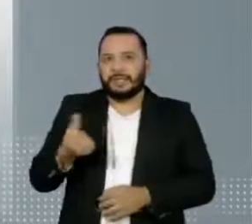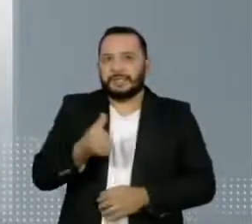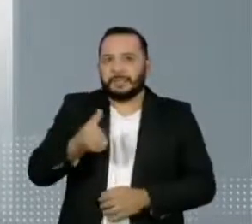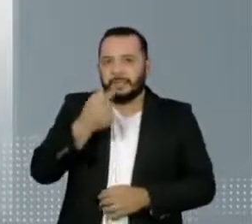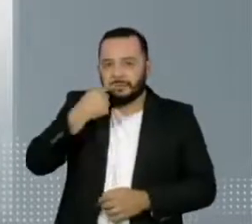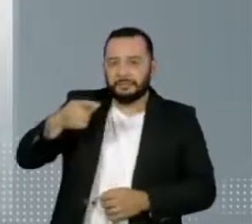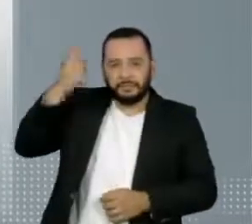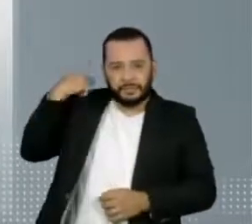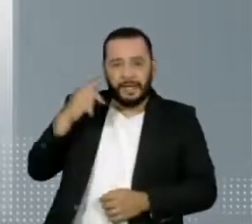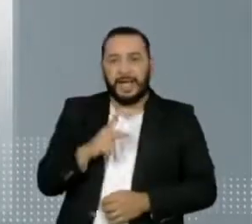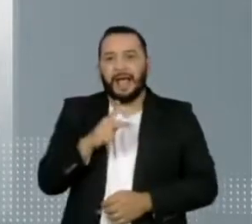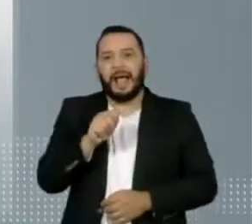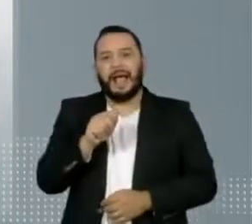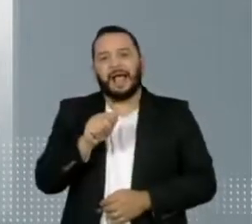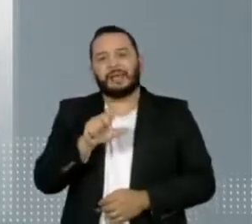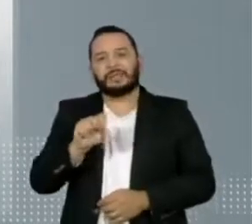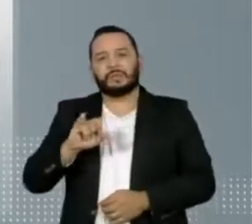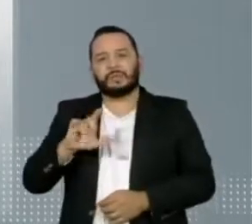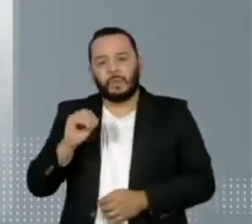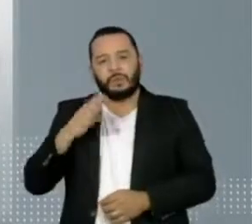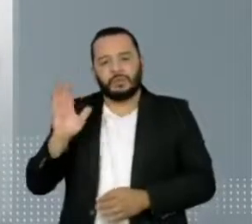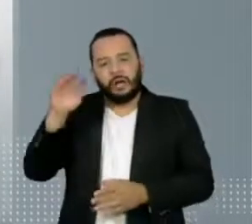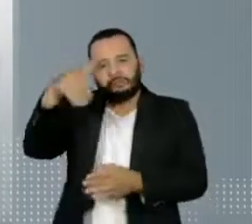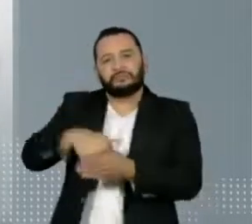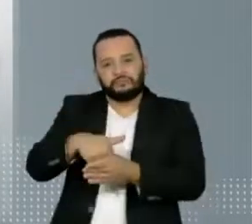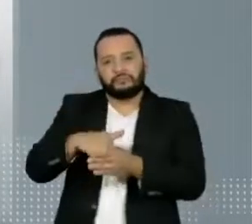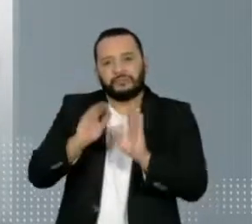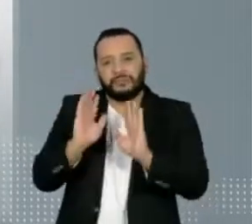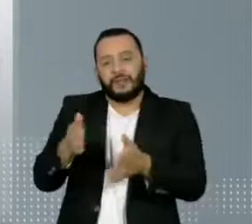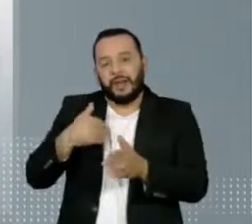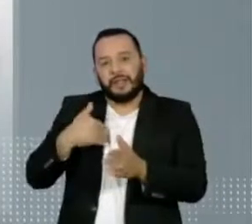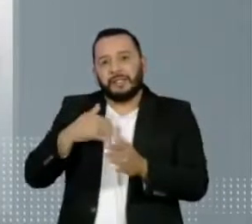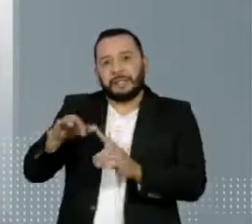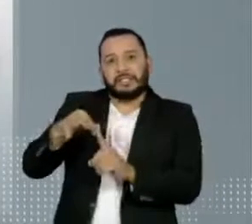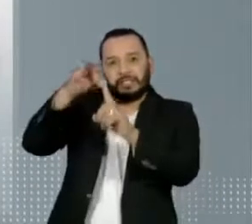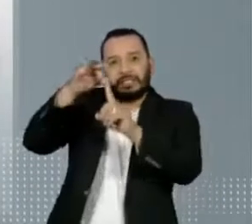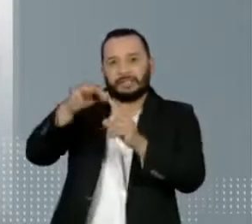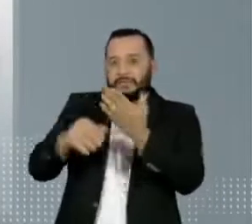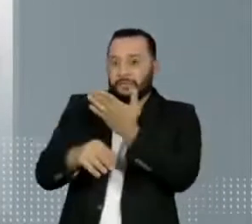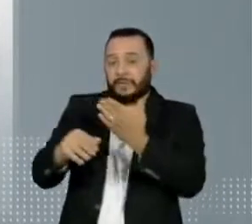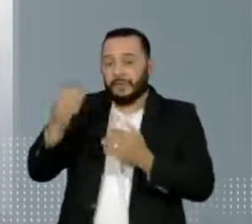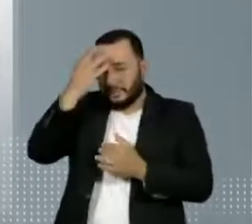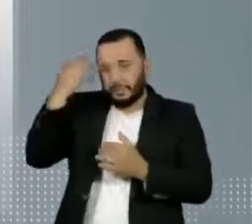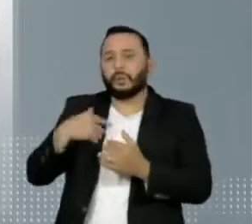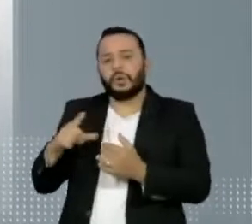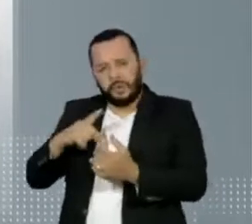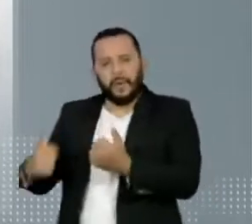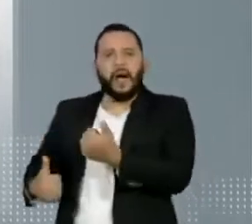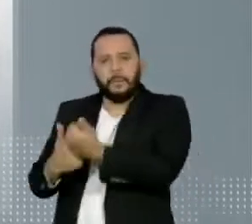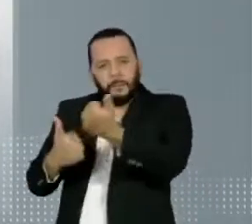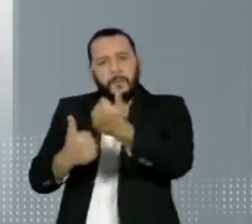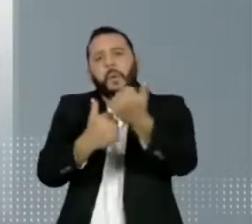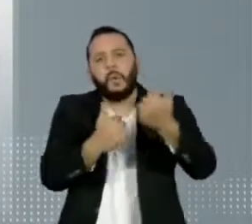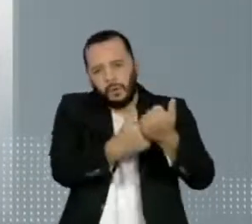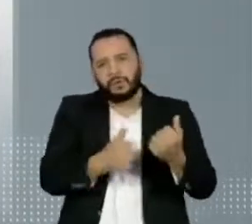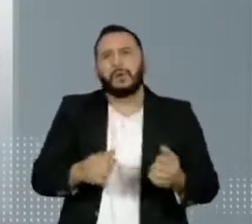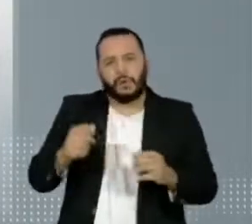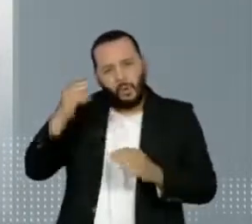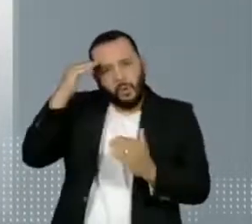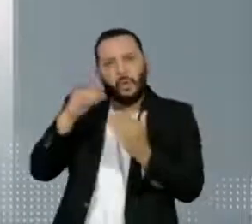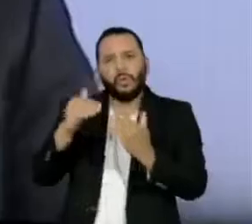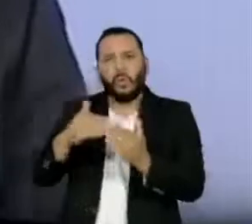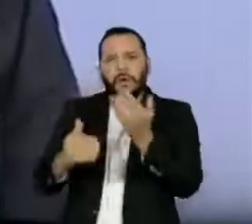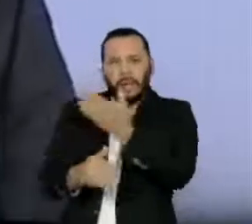passada no Diário Oficial da União. O nome do desembargador recebeu manifestações de apoio de diversos setores da